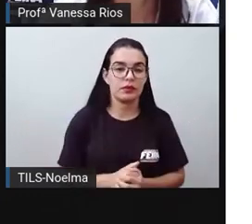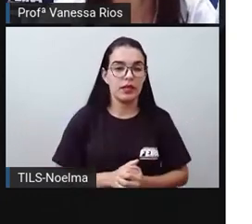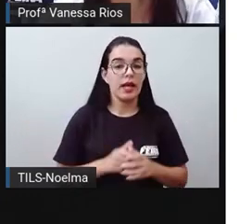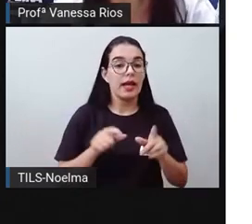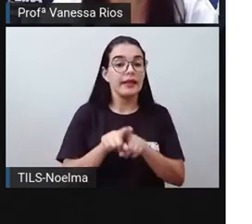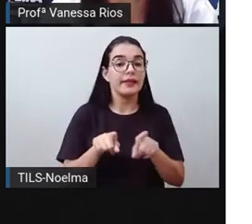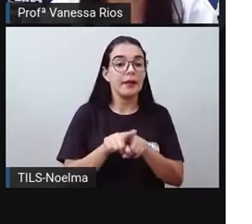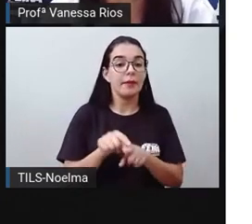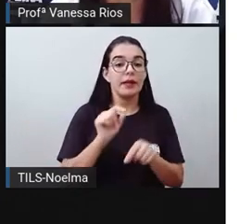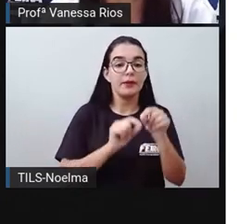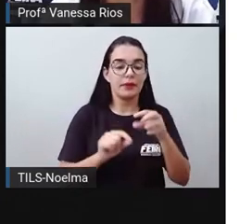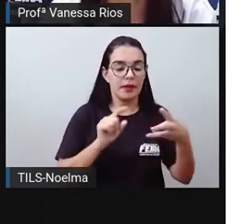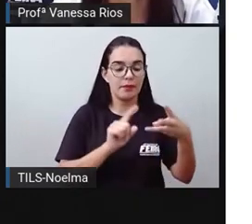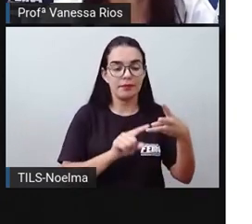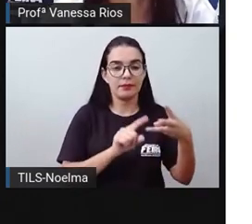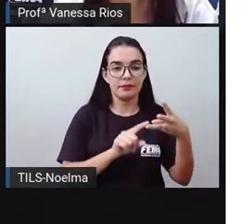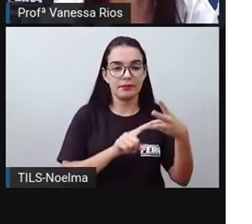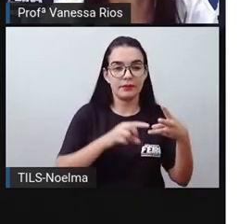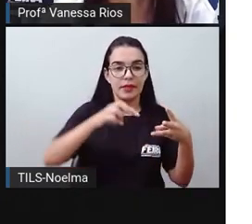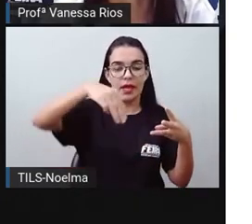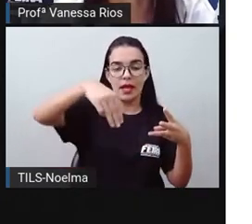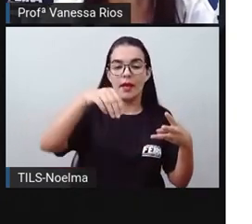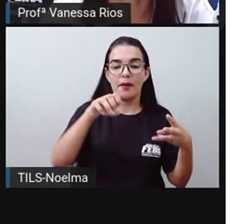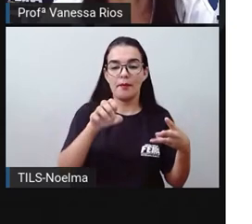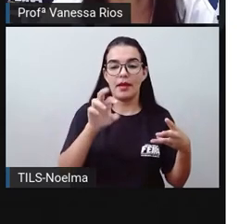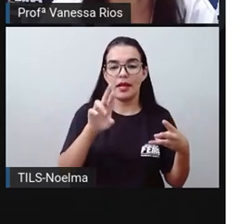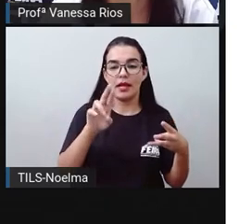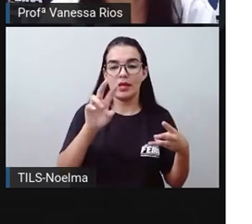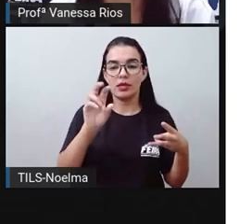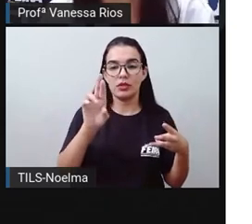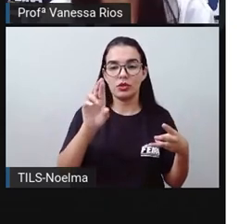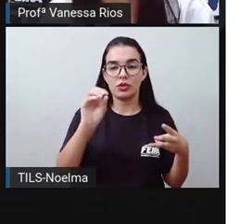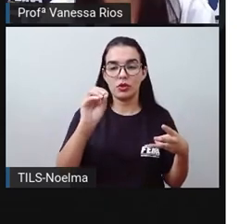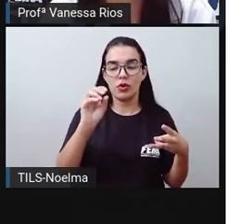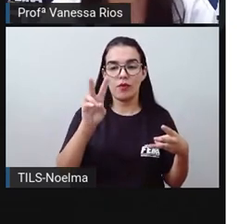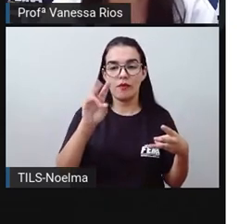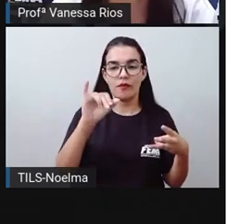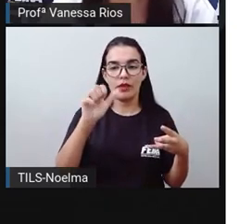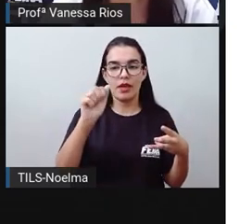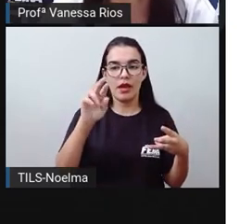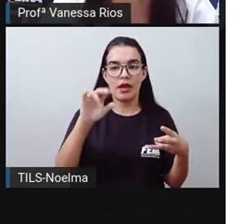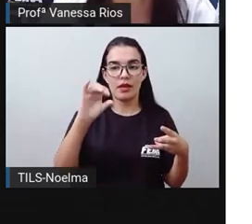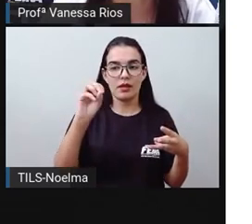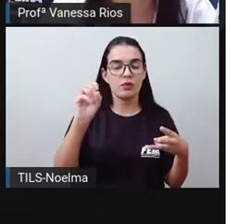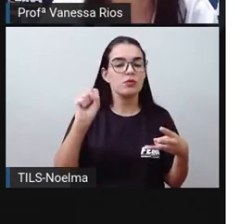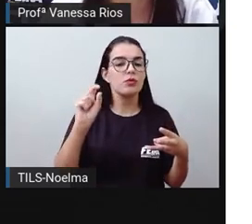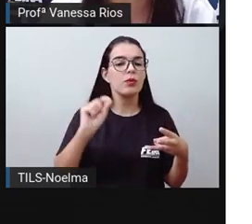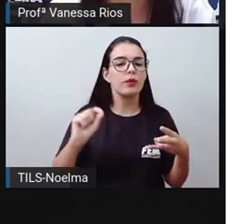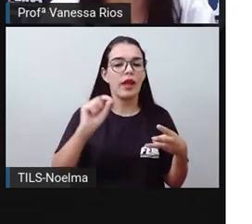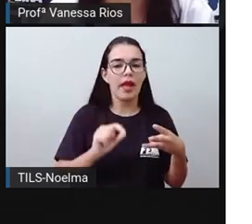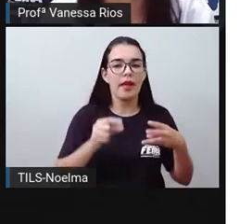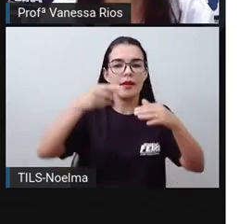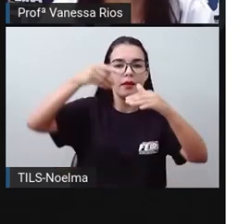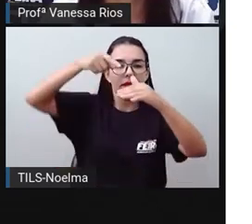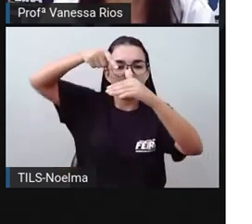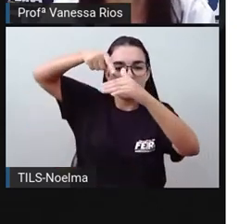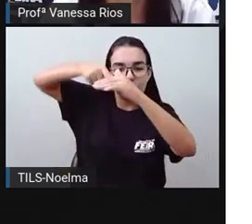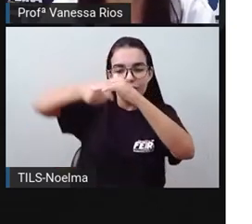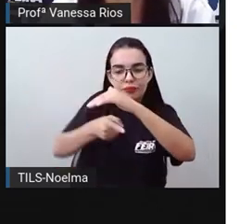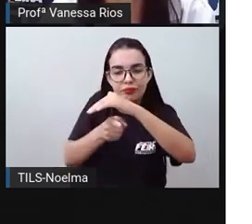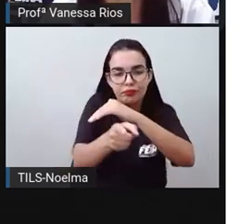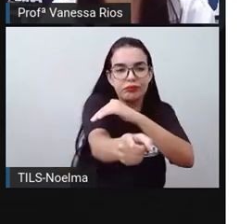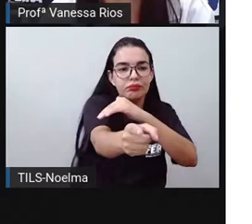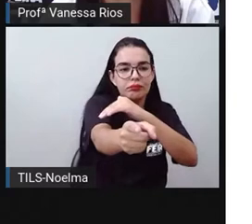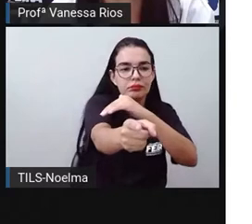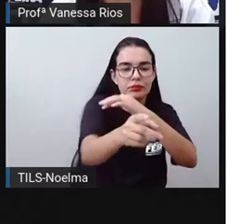metroviários, que são transportes subterrâneos, como o metrô, e permitem que as pessoas circulem de um lugar para outro, sem que